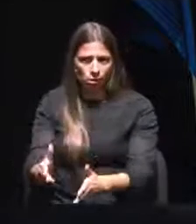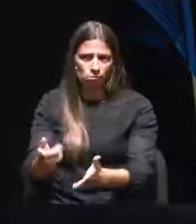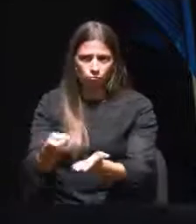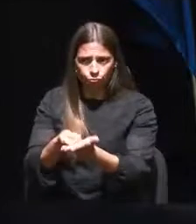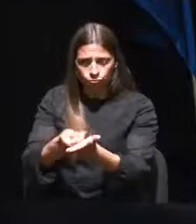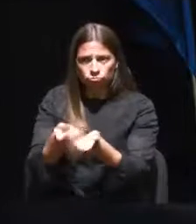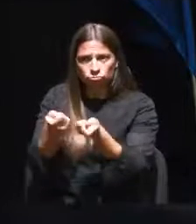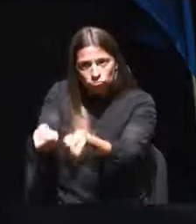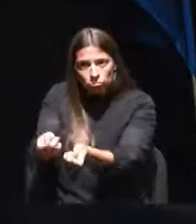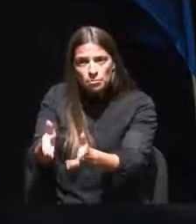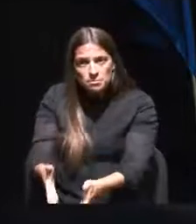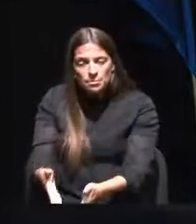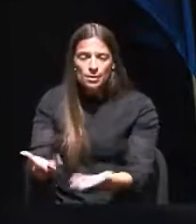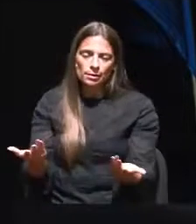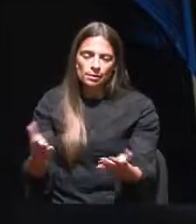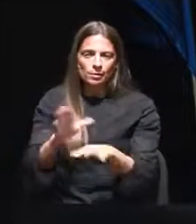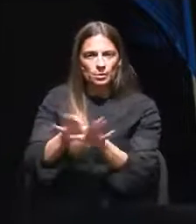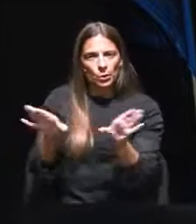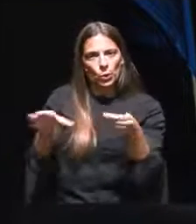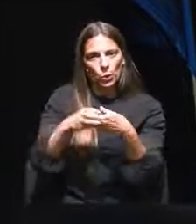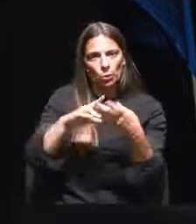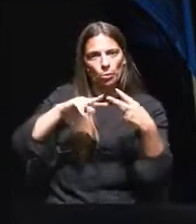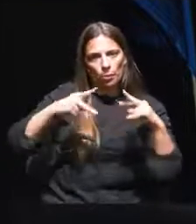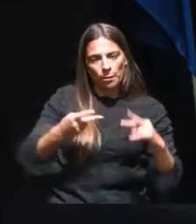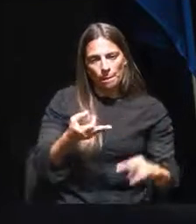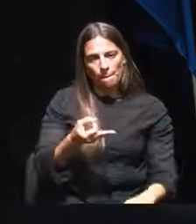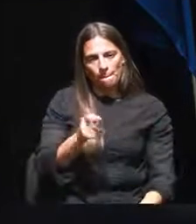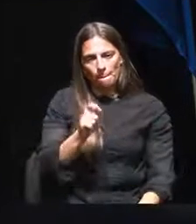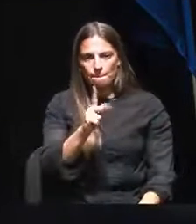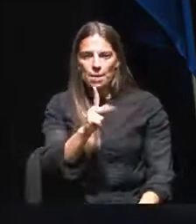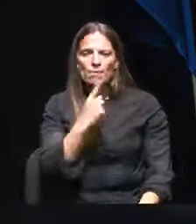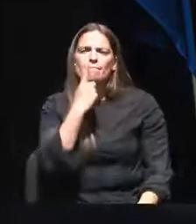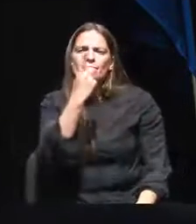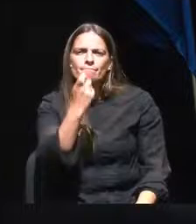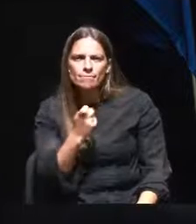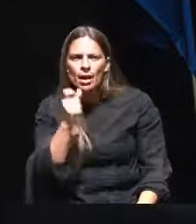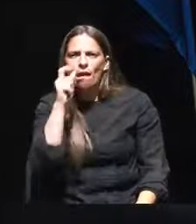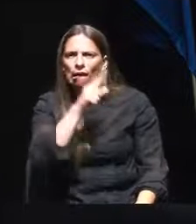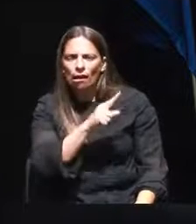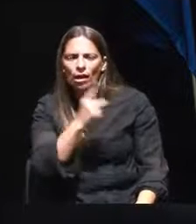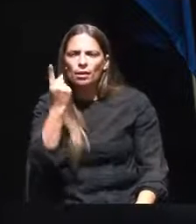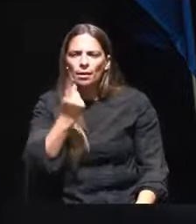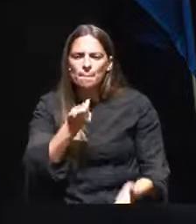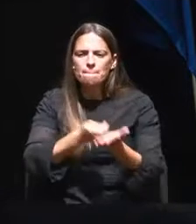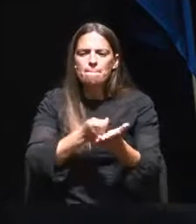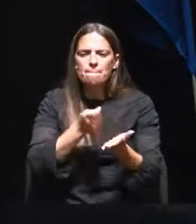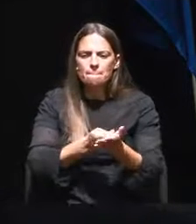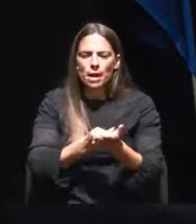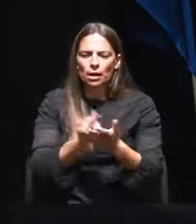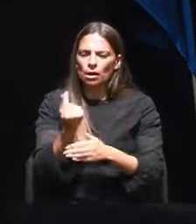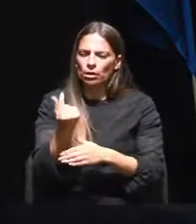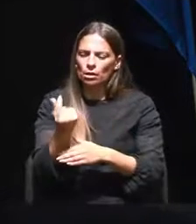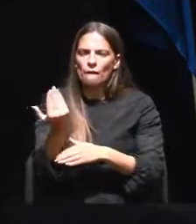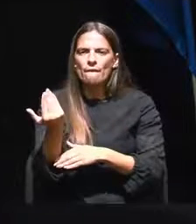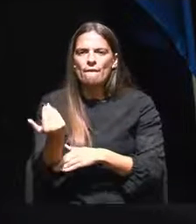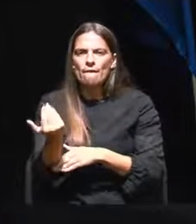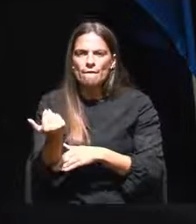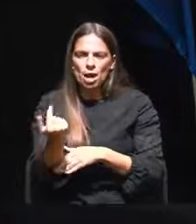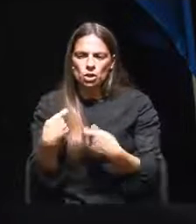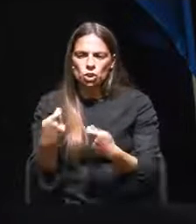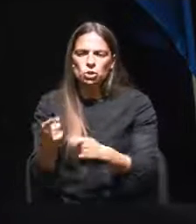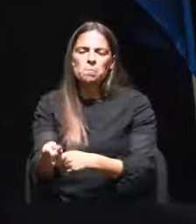monetárias. Assim, o Grupo Municipal do PEV pergunta quem vai ter de suportar as diferenças com estas